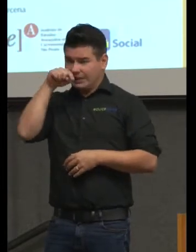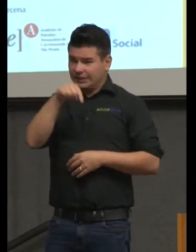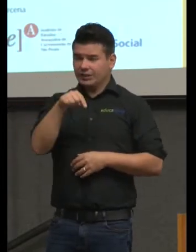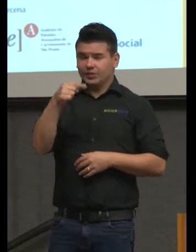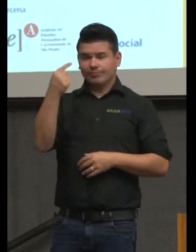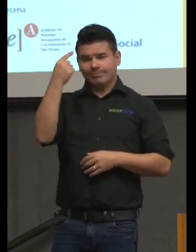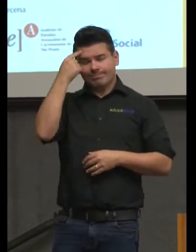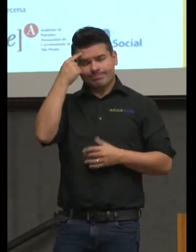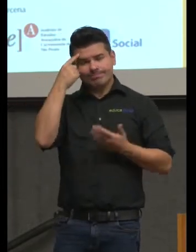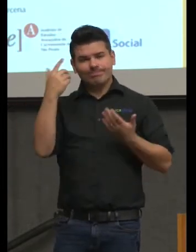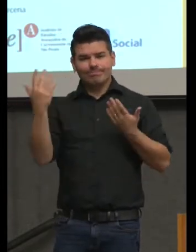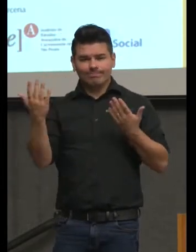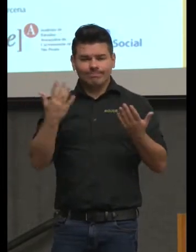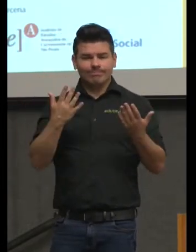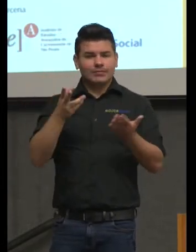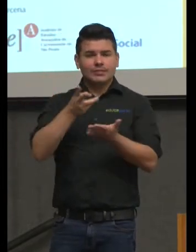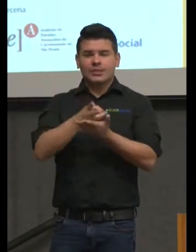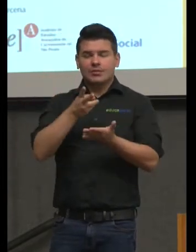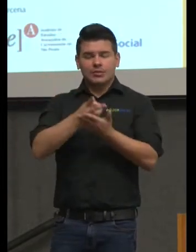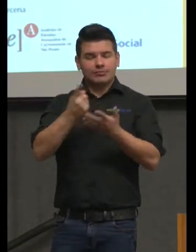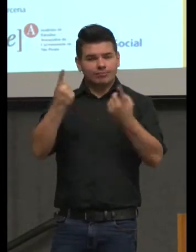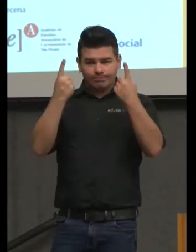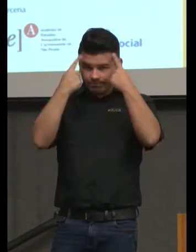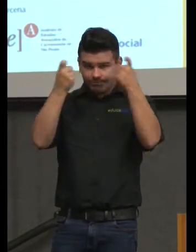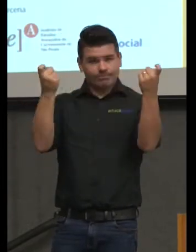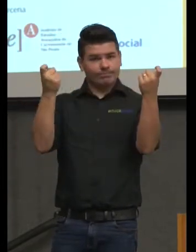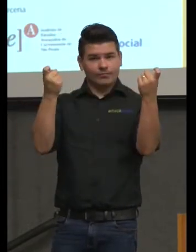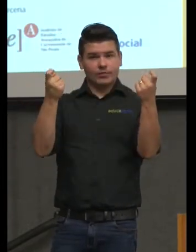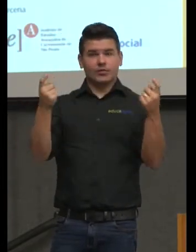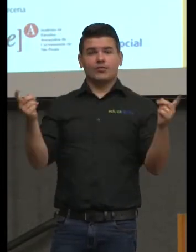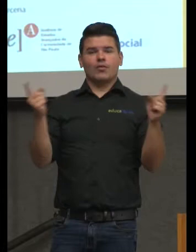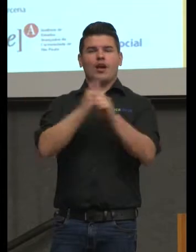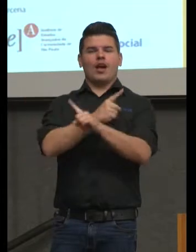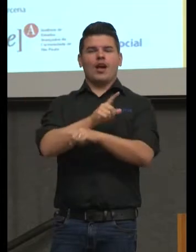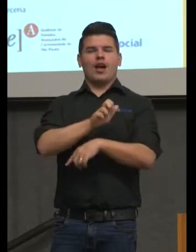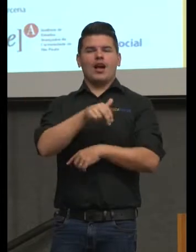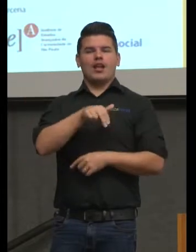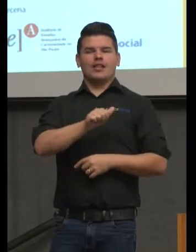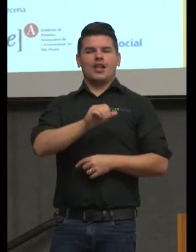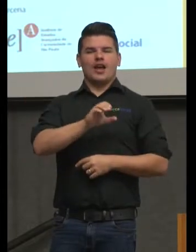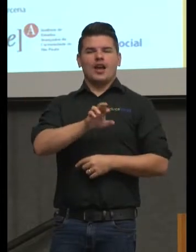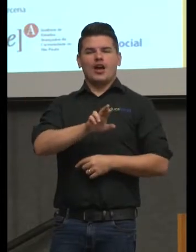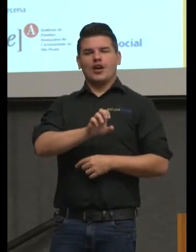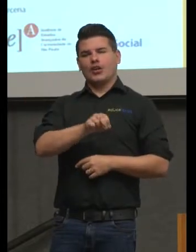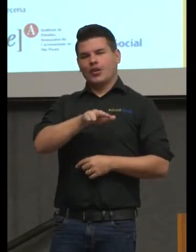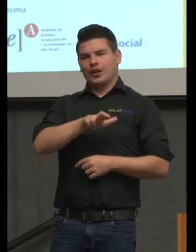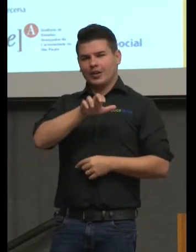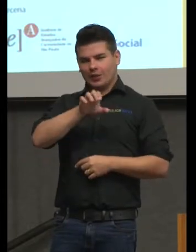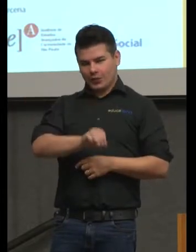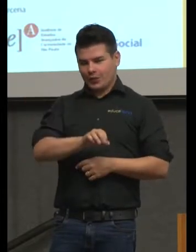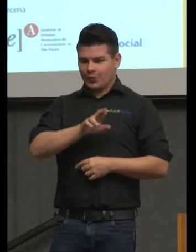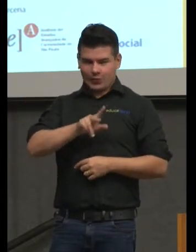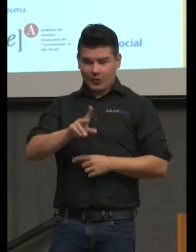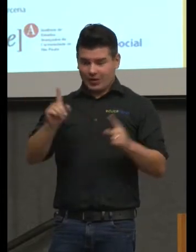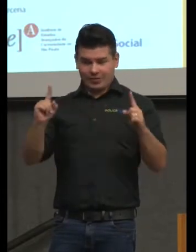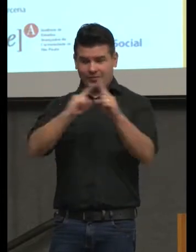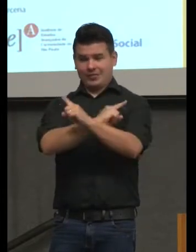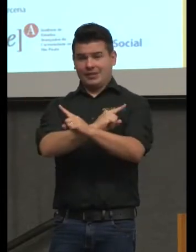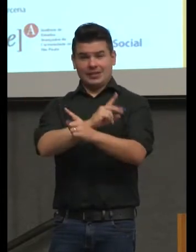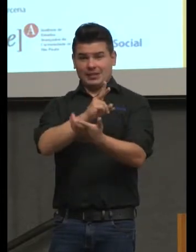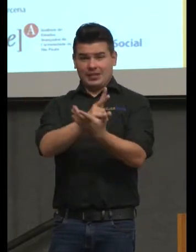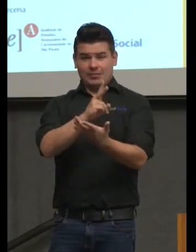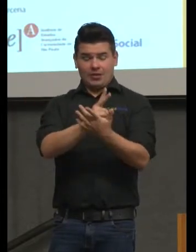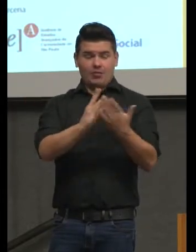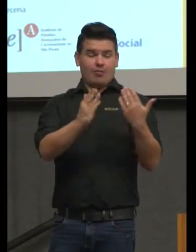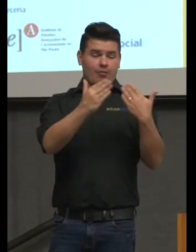ela sempre foi equivocada por isso eu não vou chamar de anacrônica ela sempre foi anacrônica por assim dizer. Avaliar